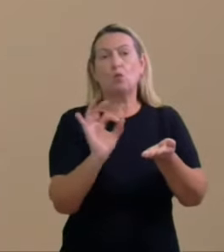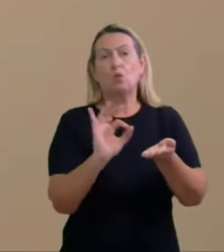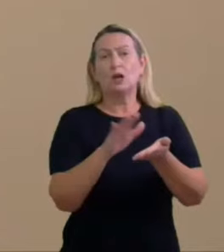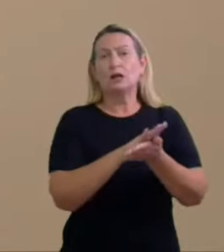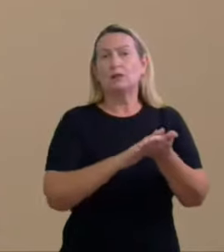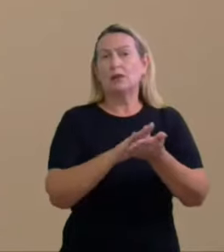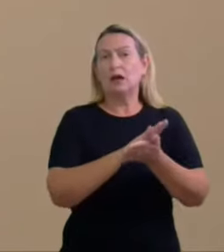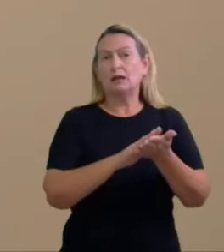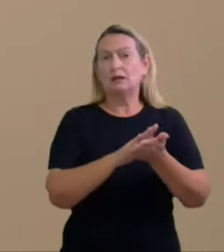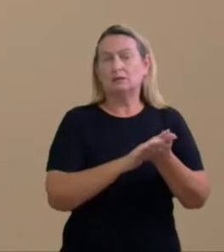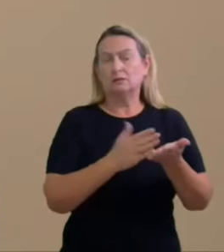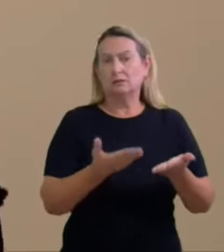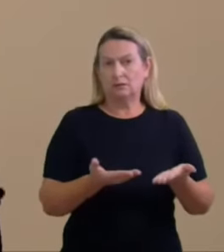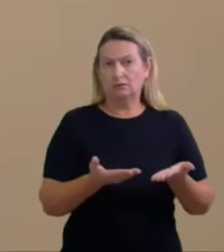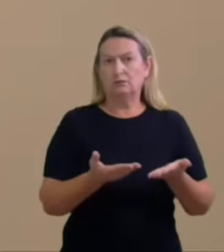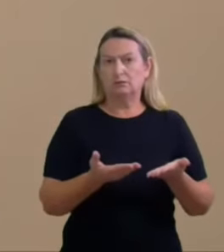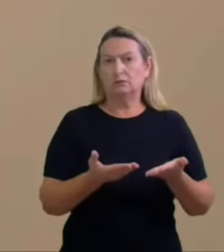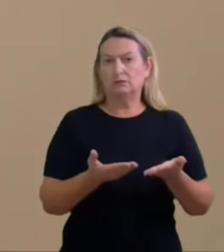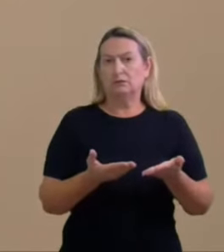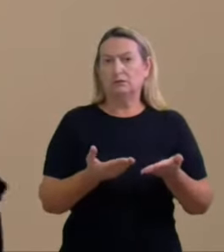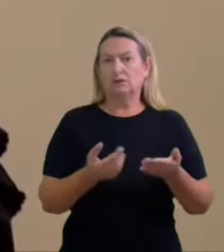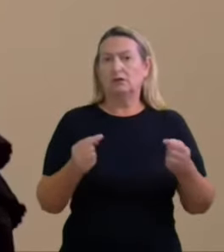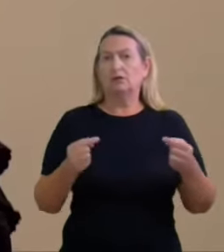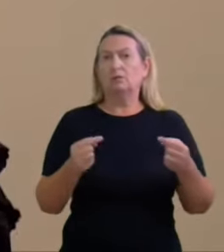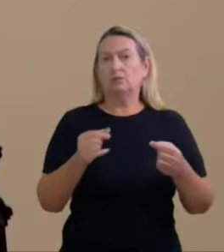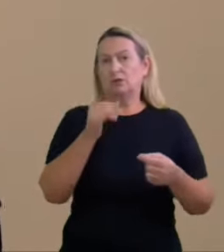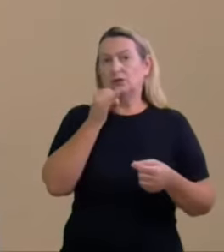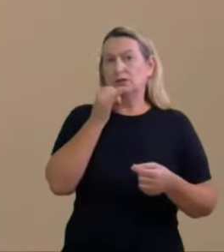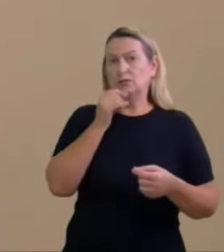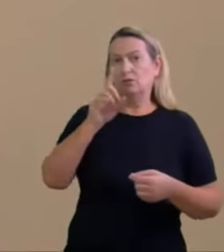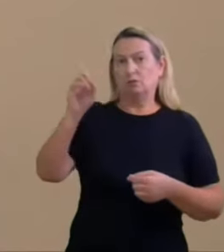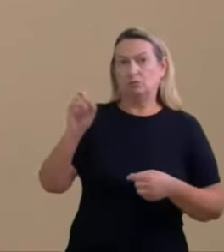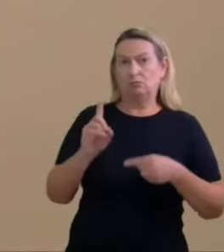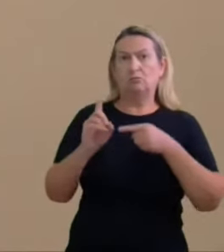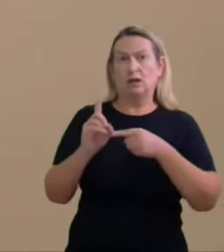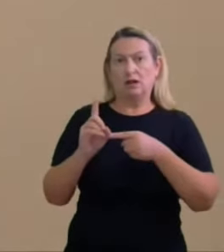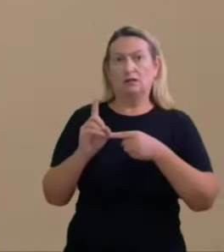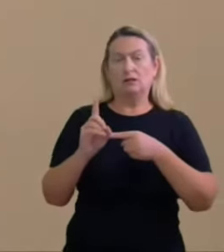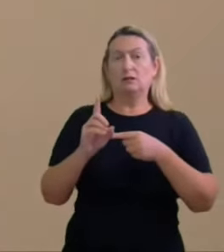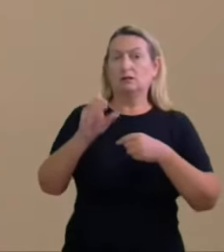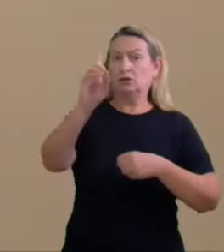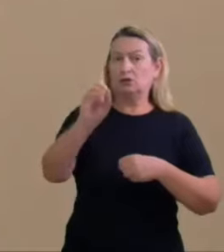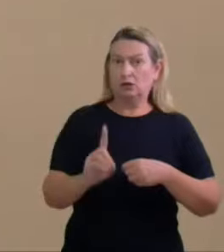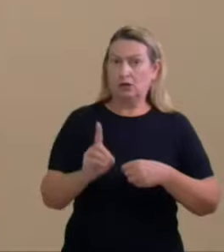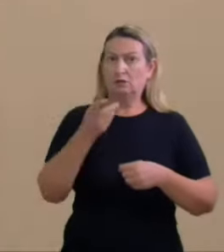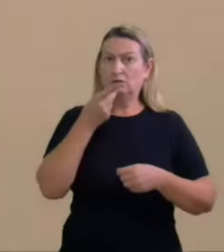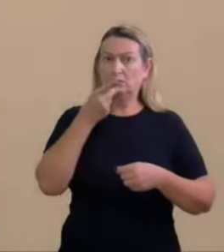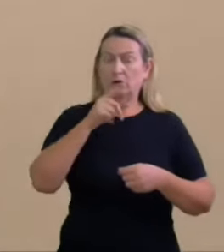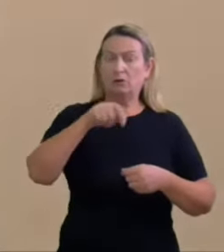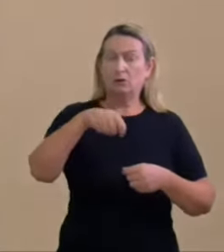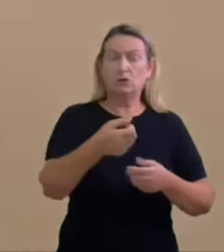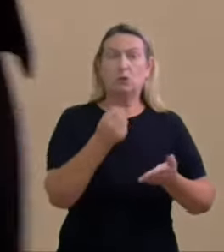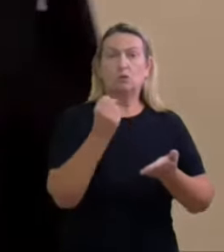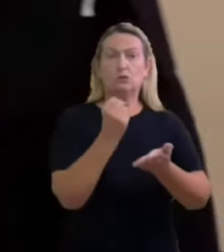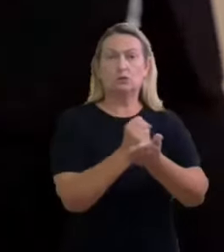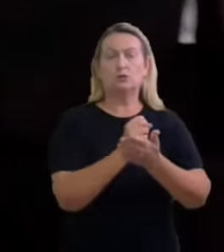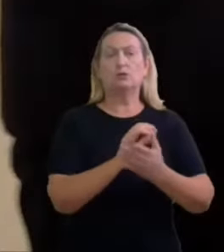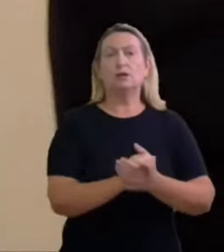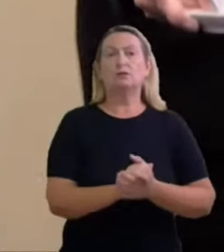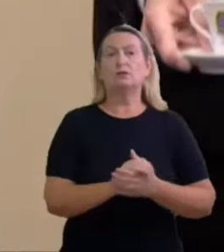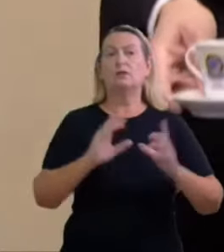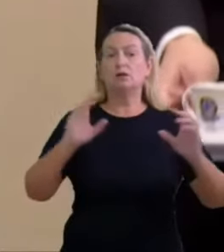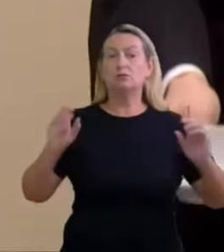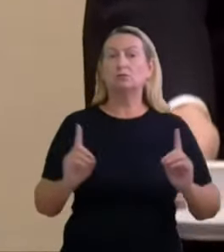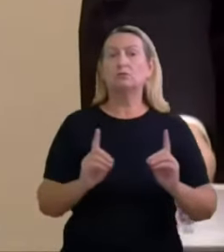o contraditório que é constitucional a parte tem que ter o direito de falar sobre esse documento cinco entabulado entre partes antagônicas em